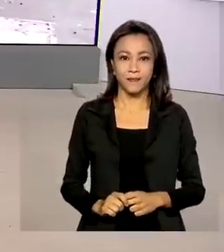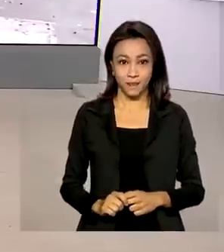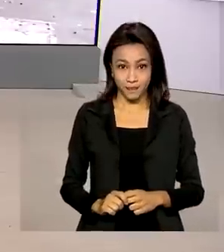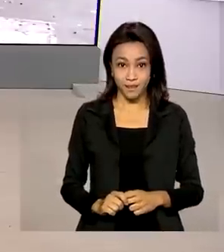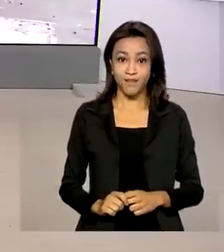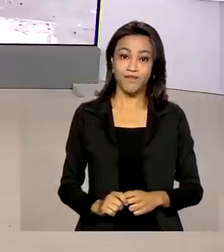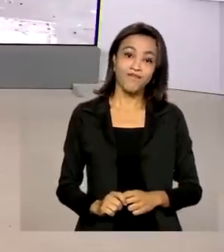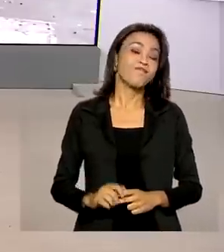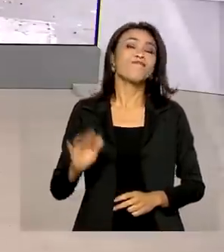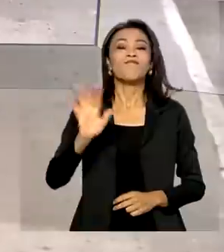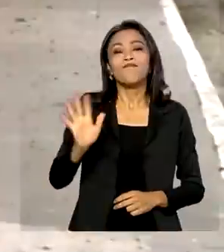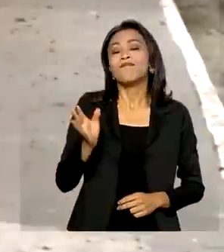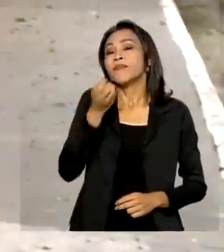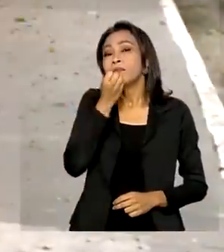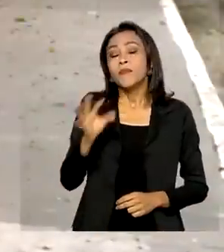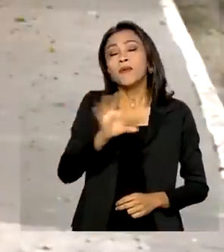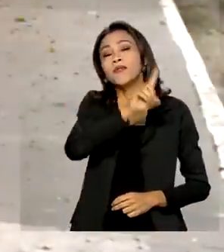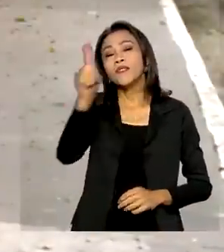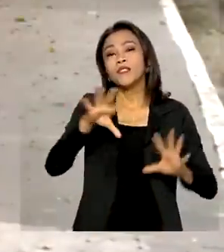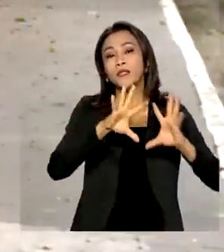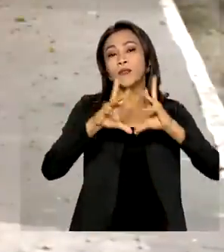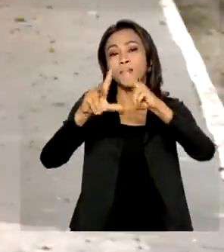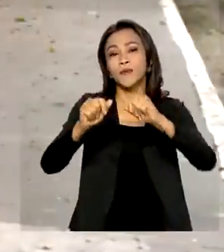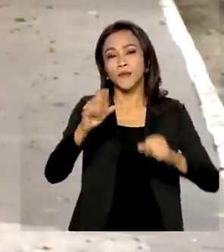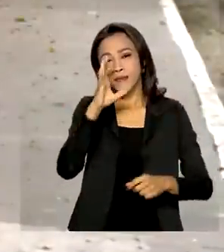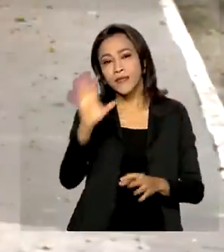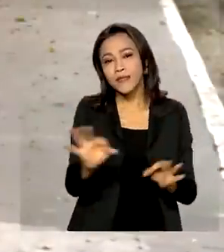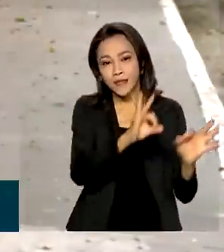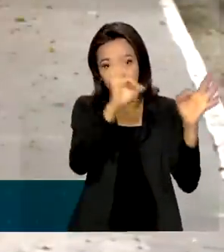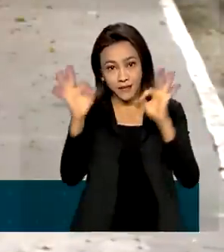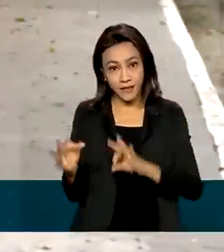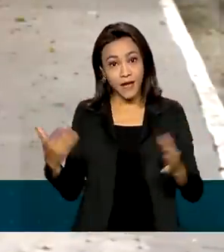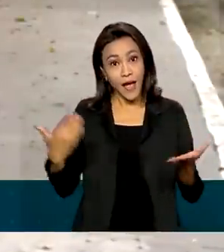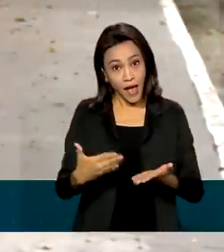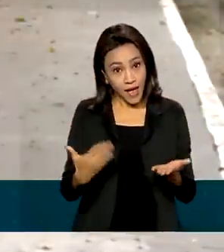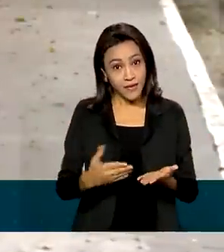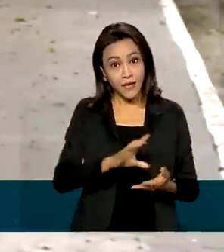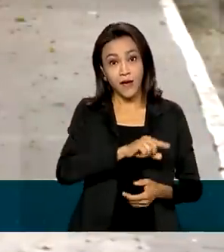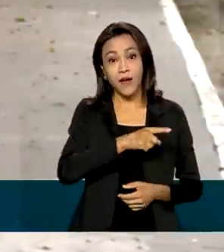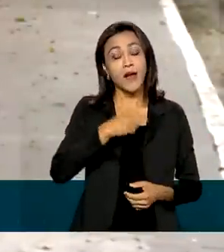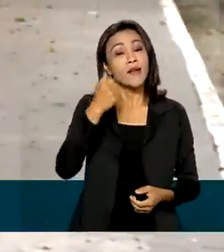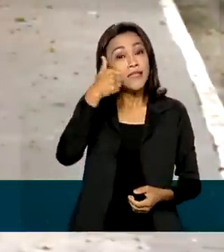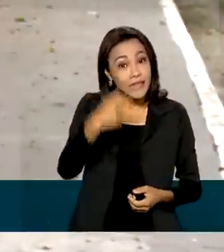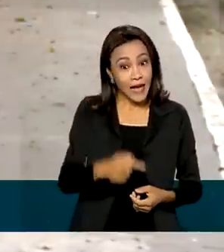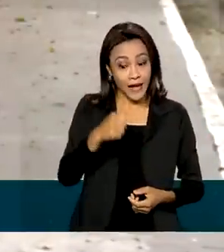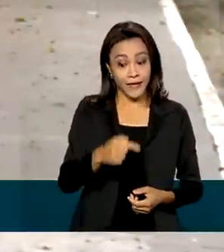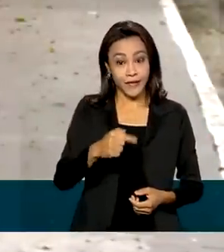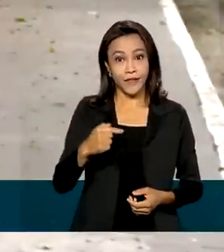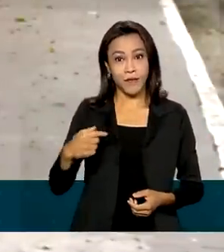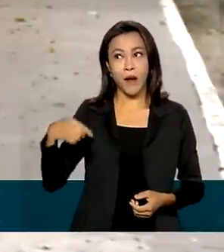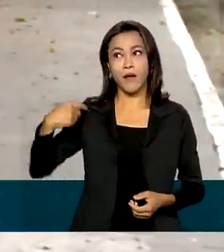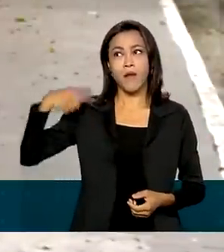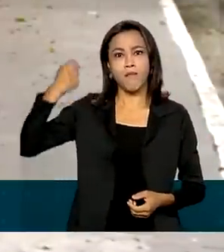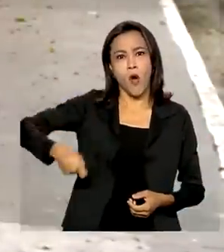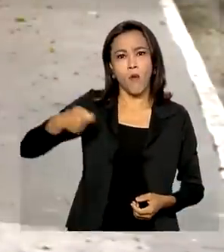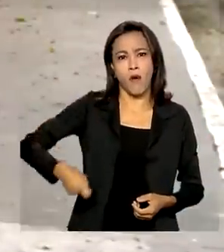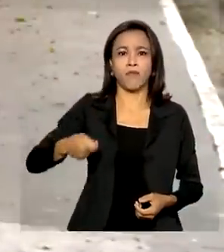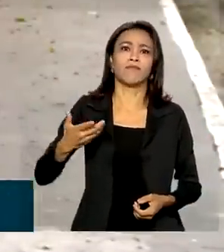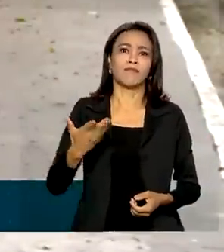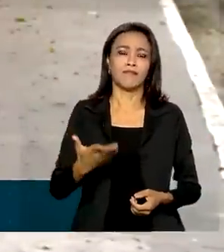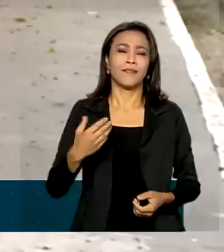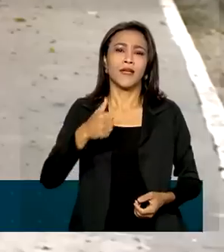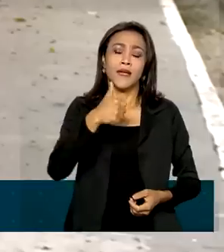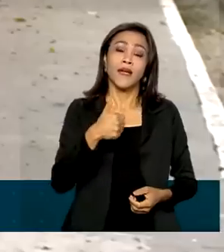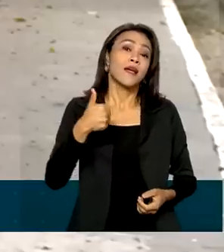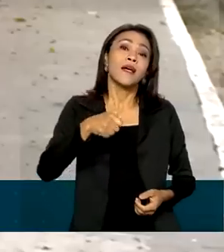Oi, Renata, bom dia. Bom dia a todos que nos acompanham. essa é a sétima rodada de leilões aeroportuários. A Congonhas e outros